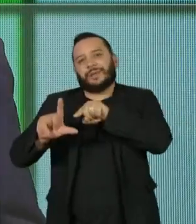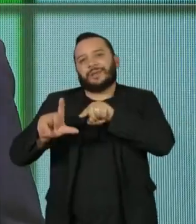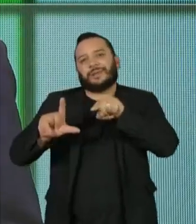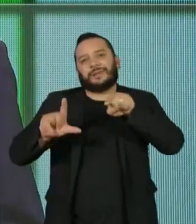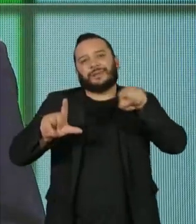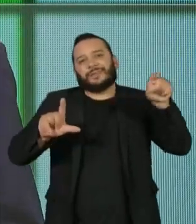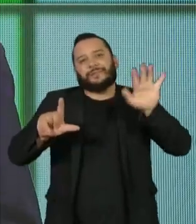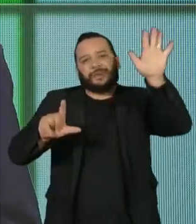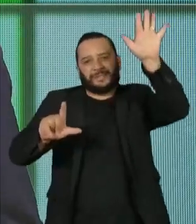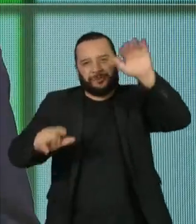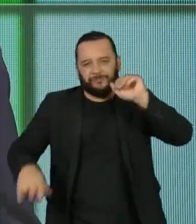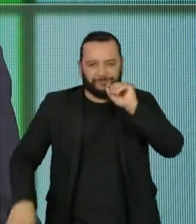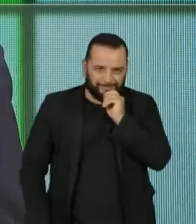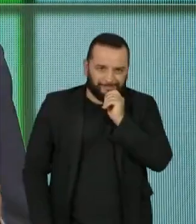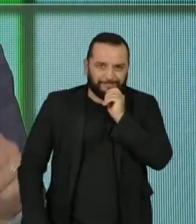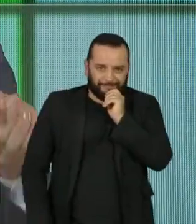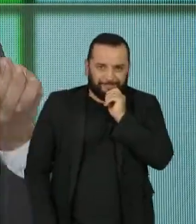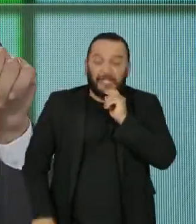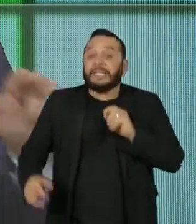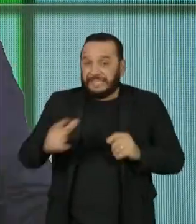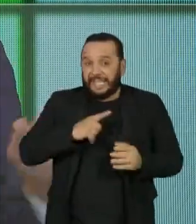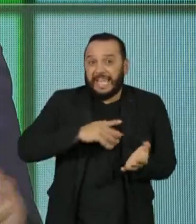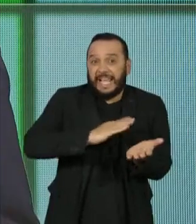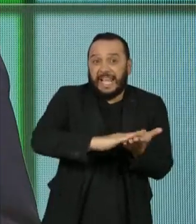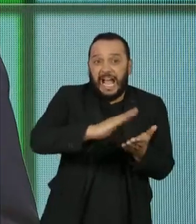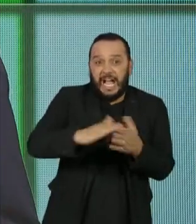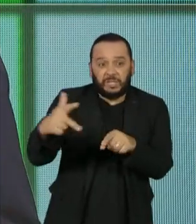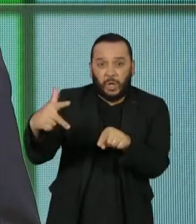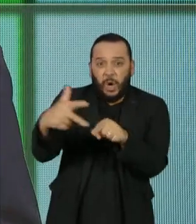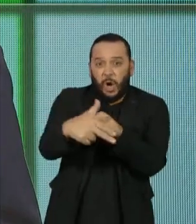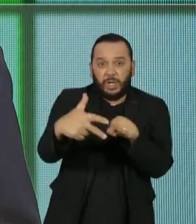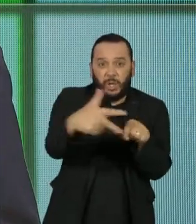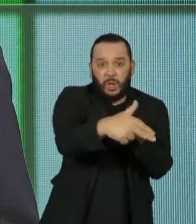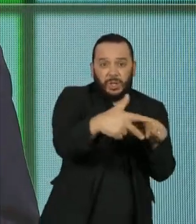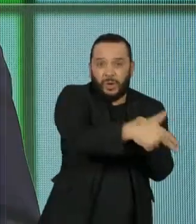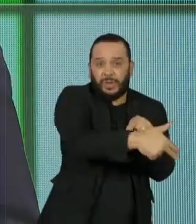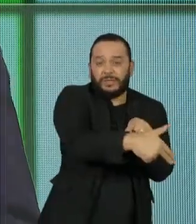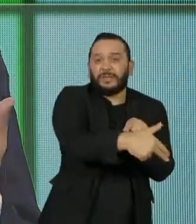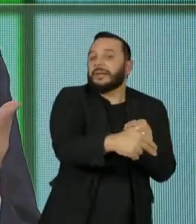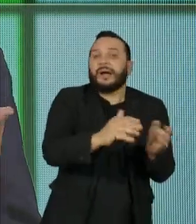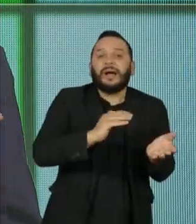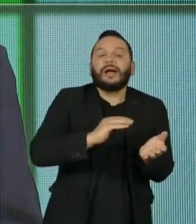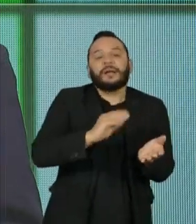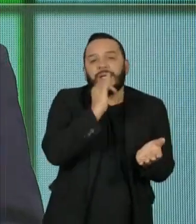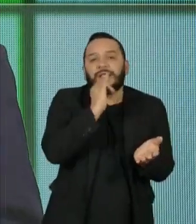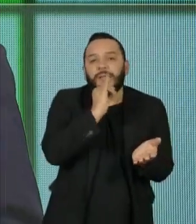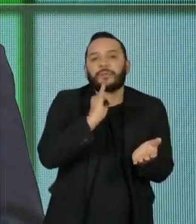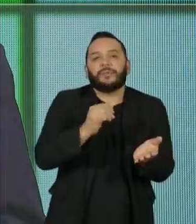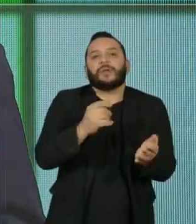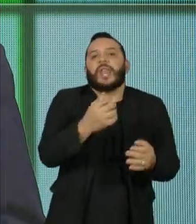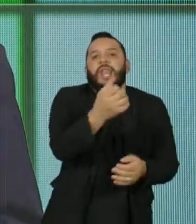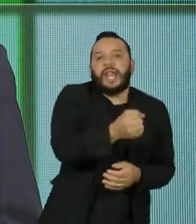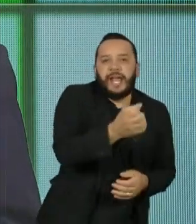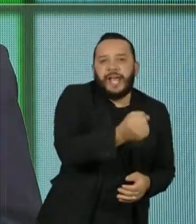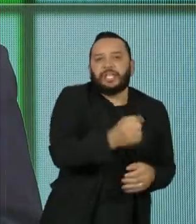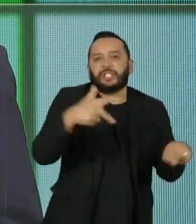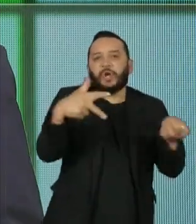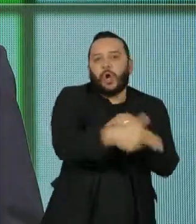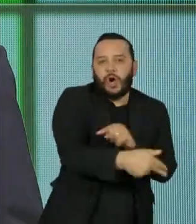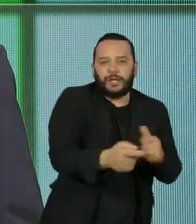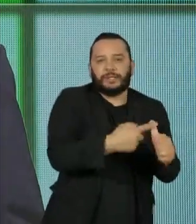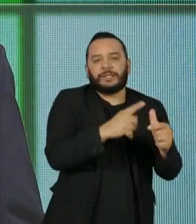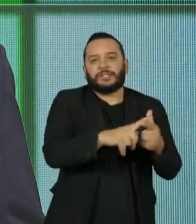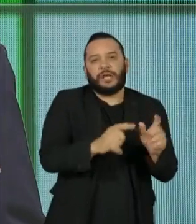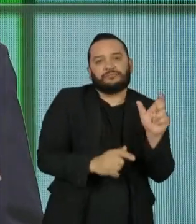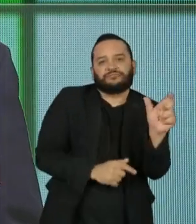E várias despesas foram cortadas, sobretudo aquela que atendia o mais pobre. Foi cortado o leite, foi cortado o passe do